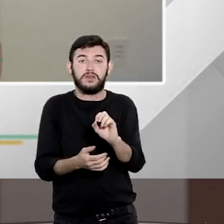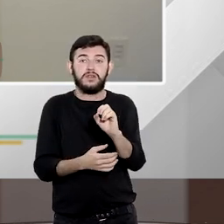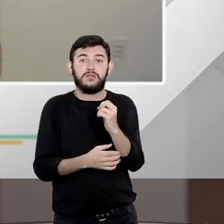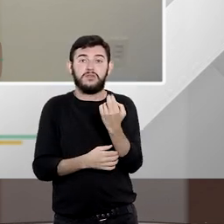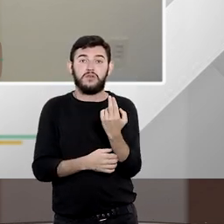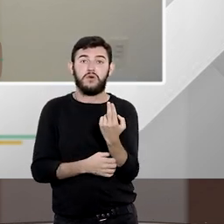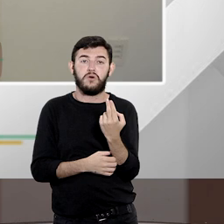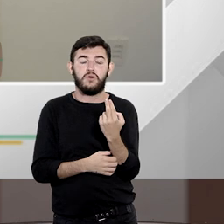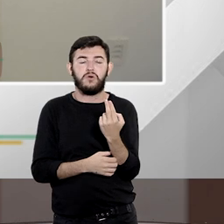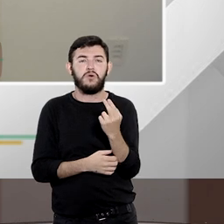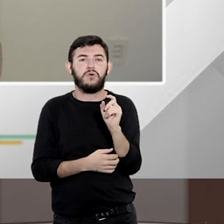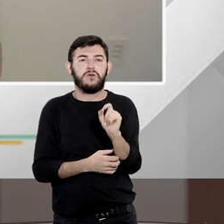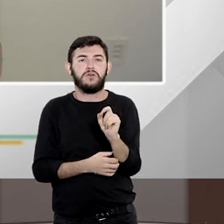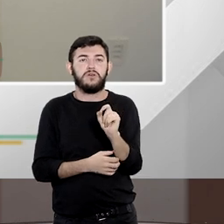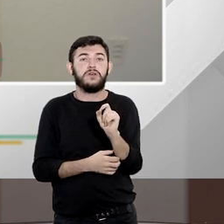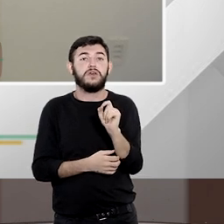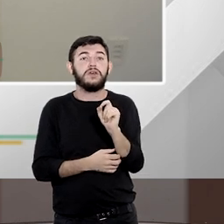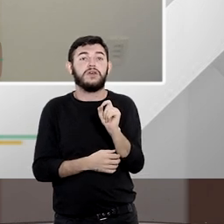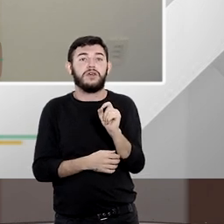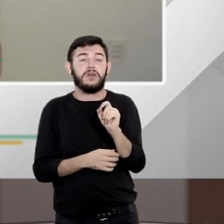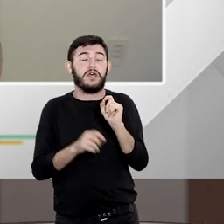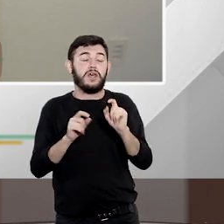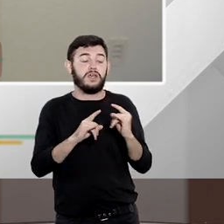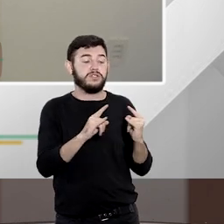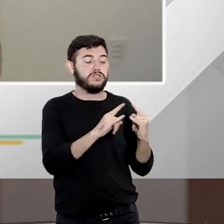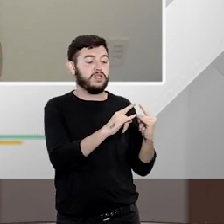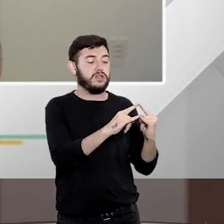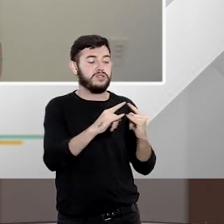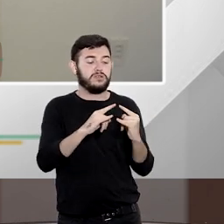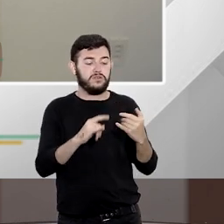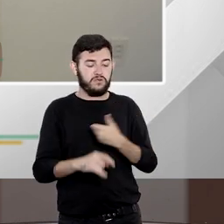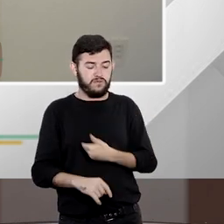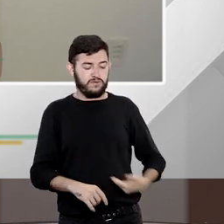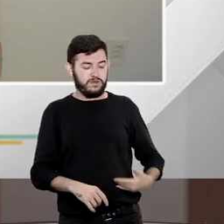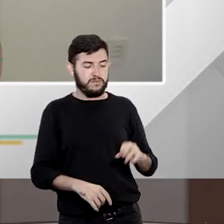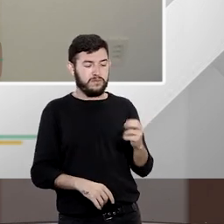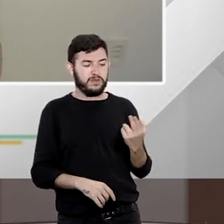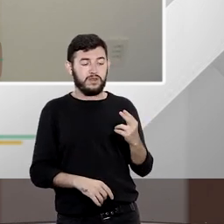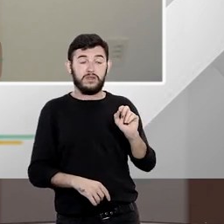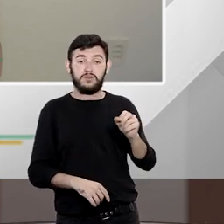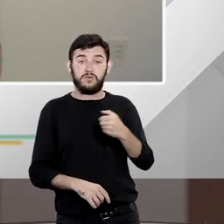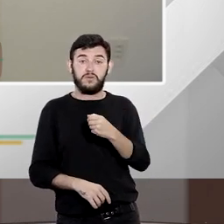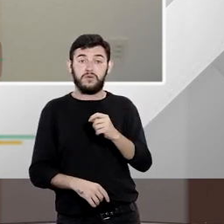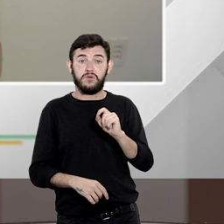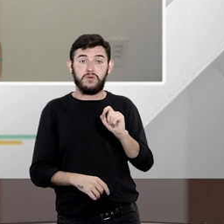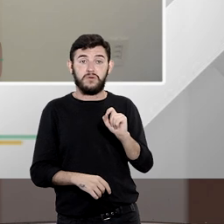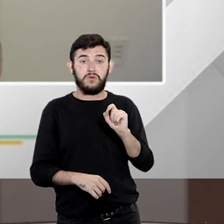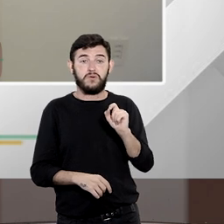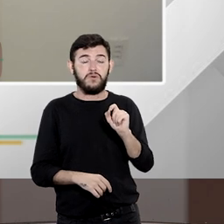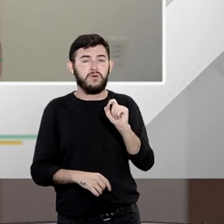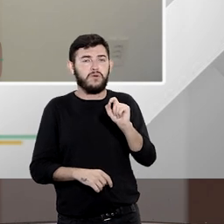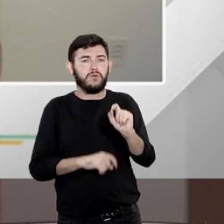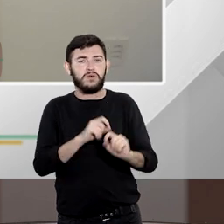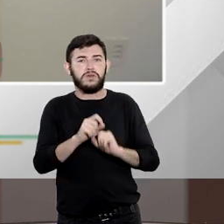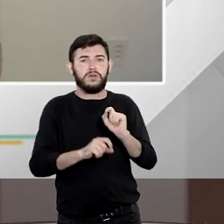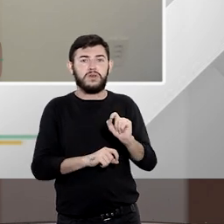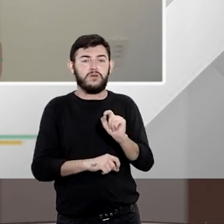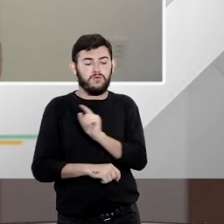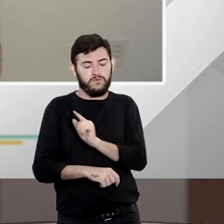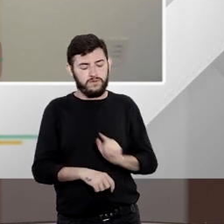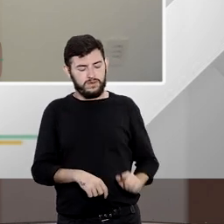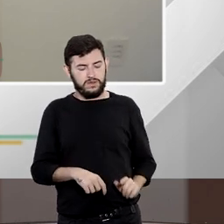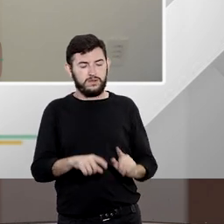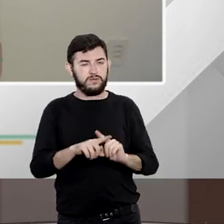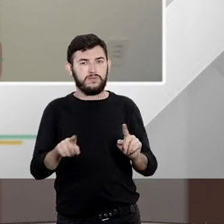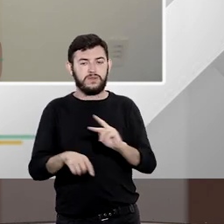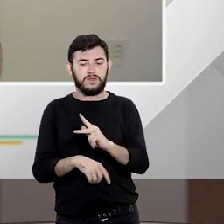de entidades governamentais ou de caráter público para retificação de dados que é uma segunda hipótese da utilização